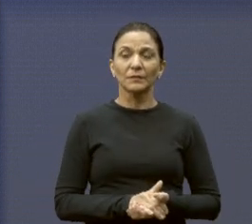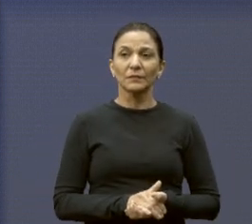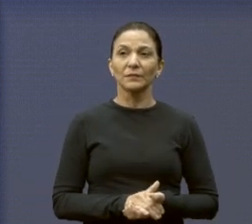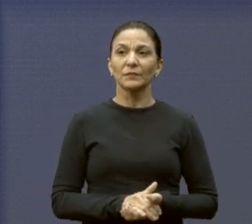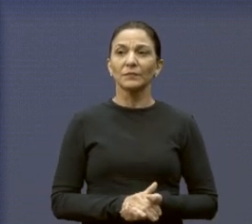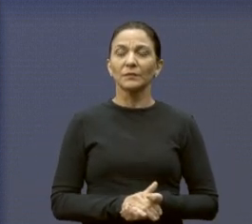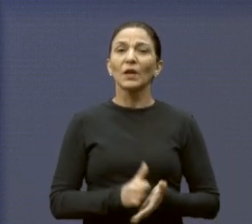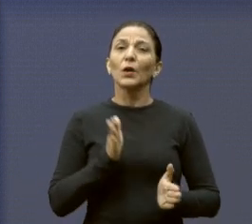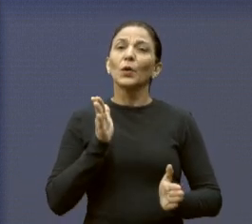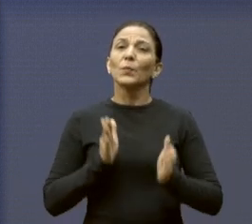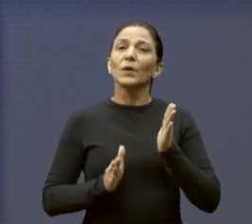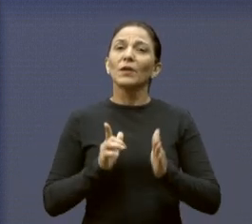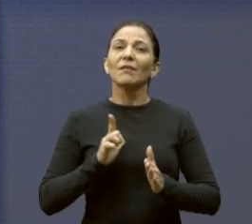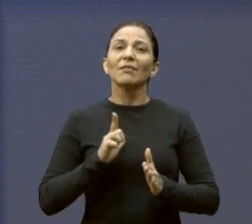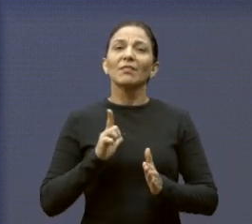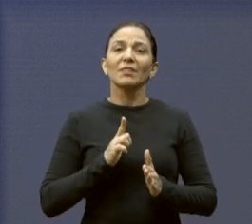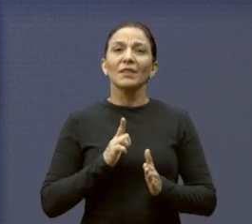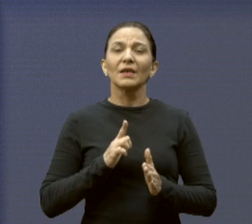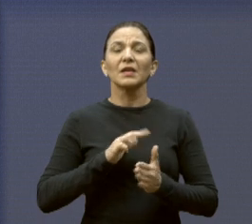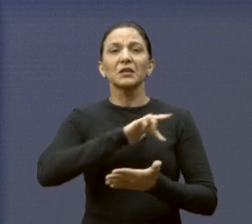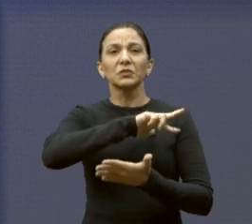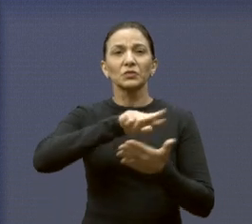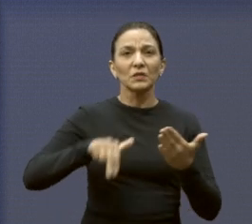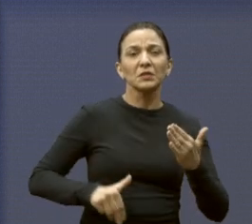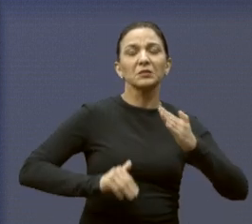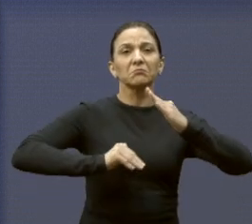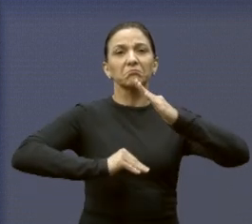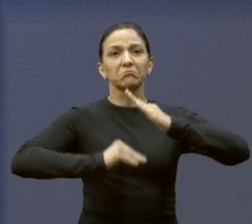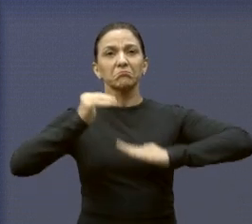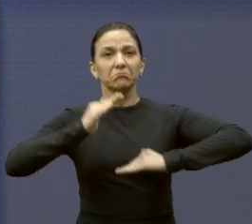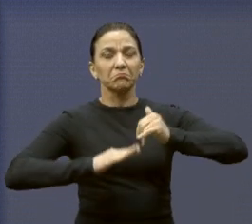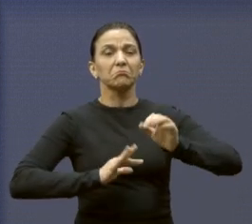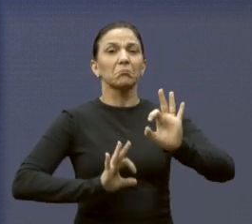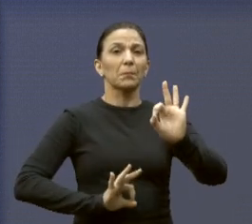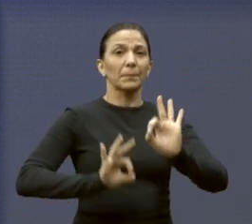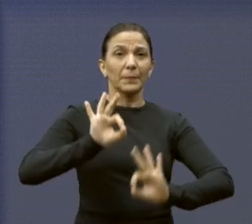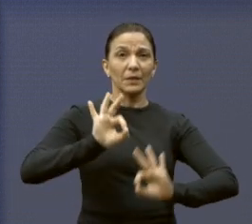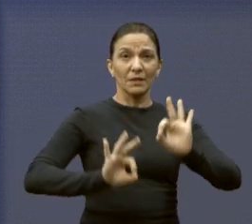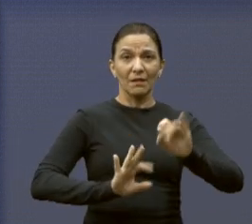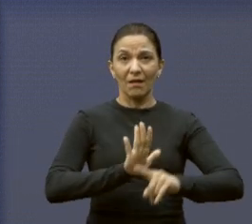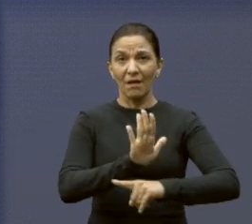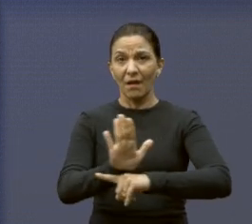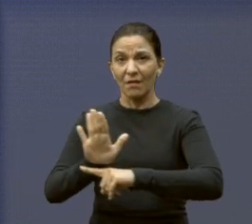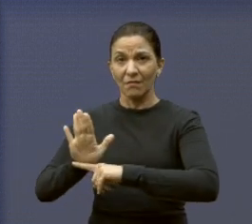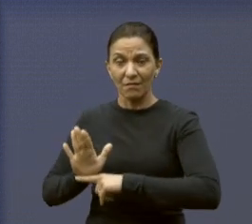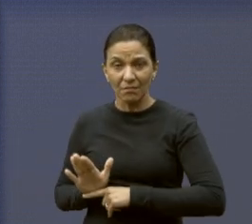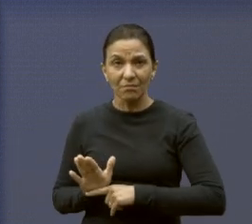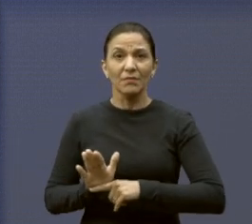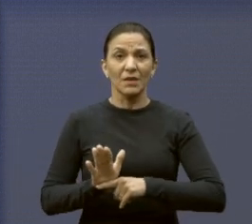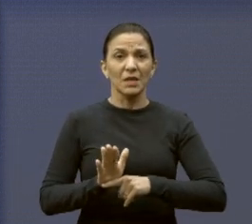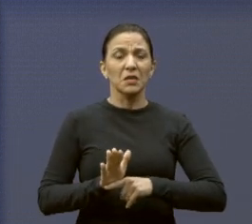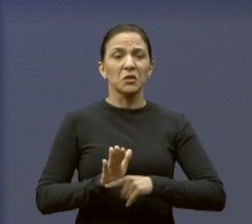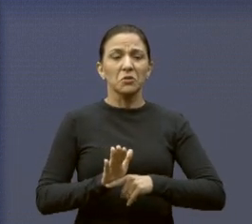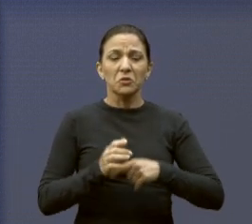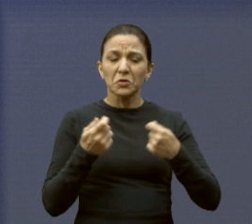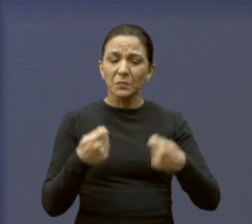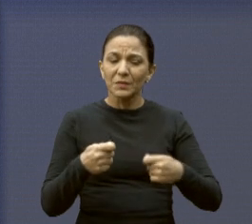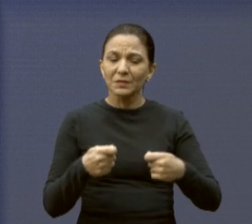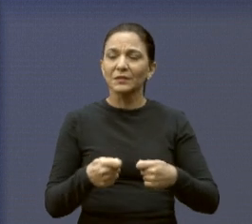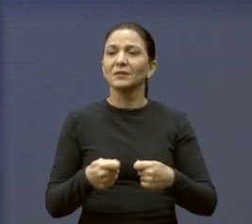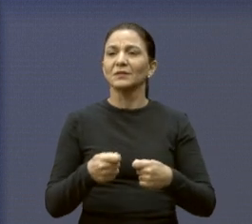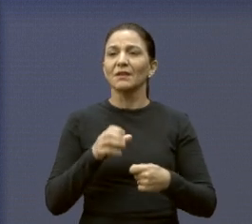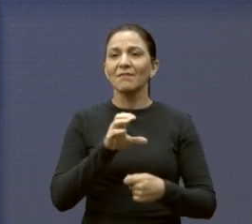Nesse período, serão realizadas uma série de ações planejadas para atender às necessidades dos reeducandos e